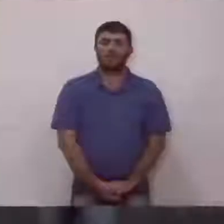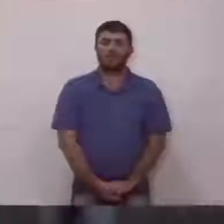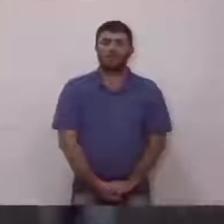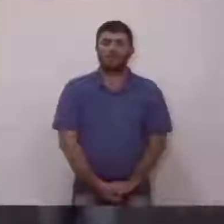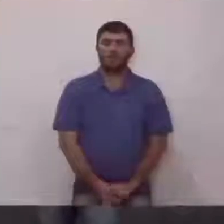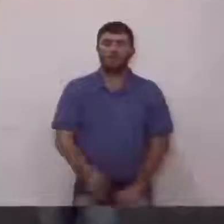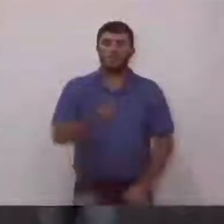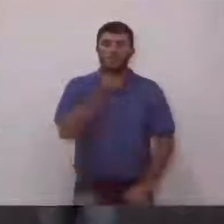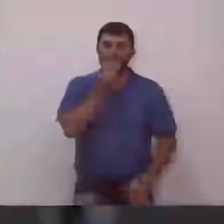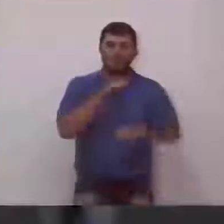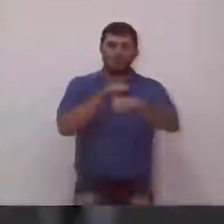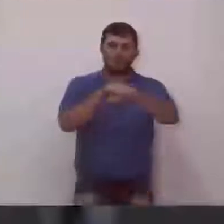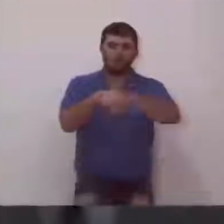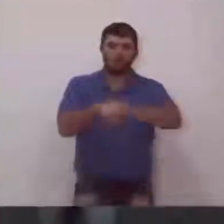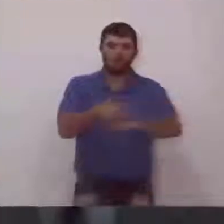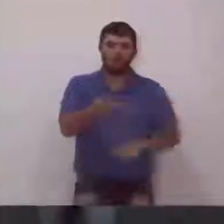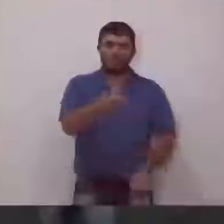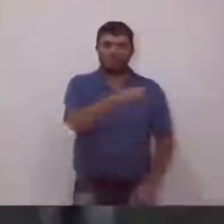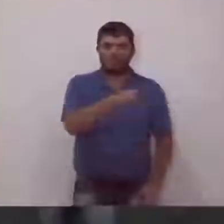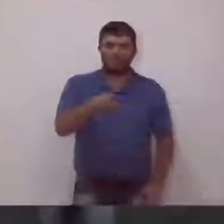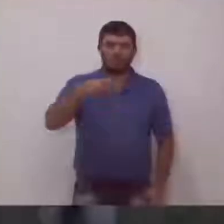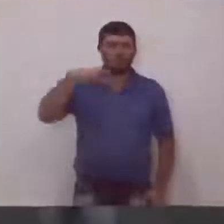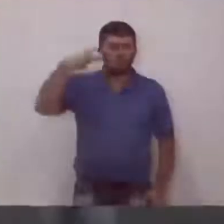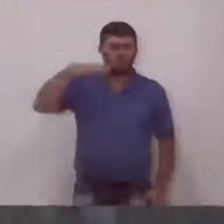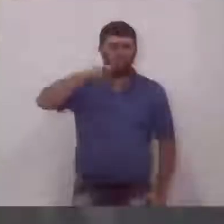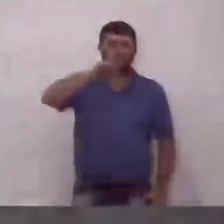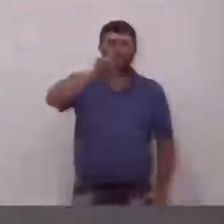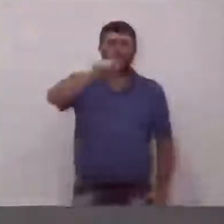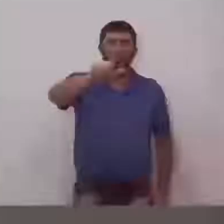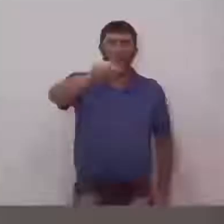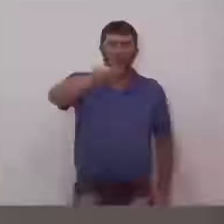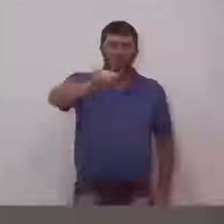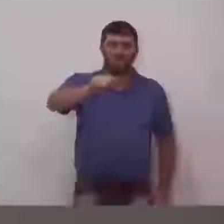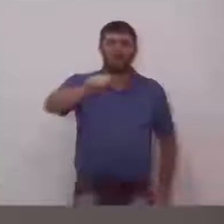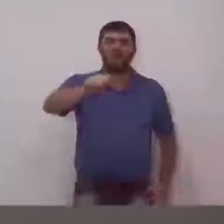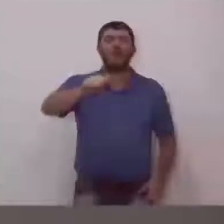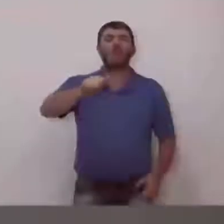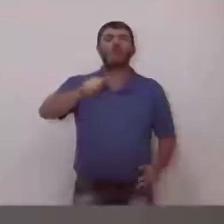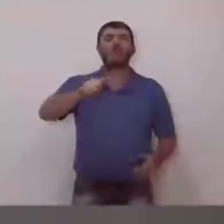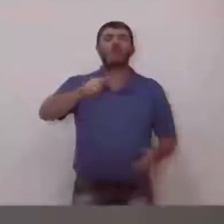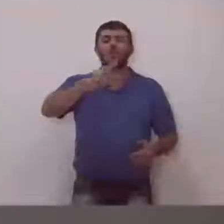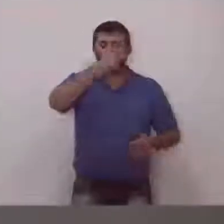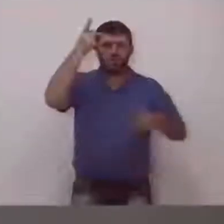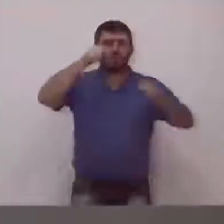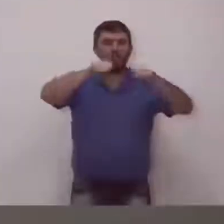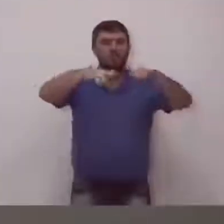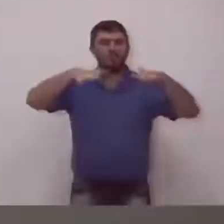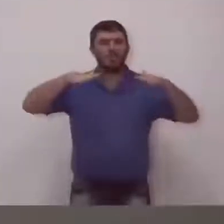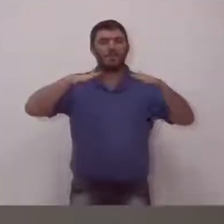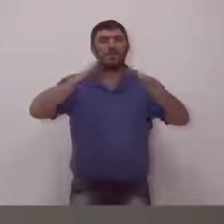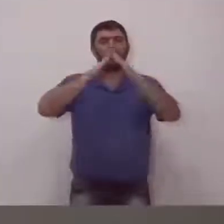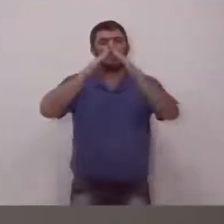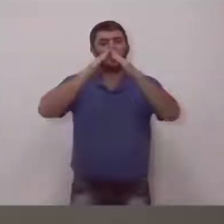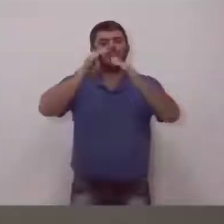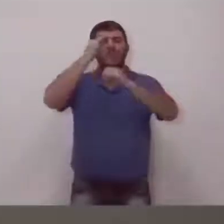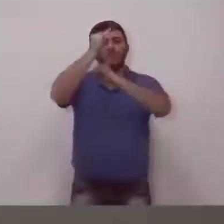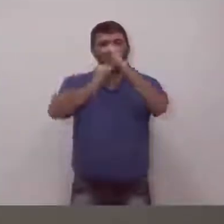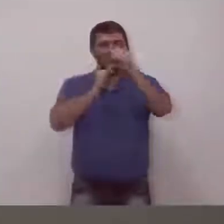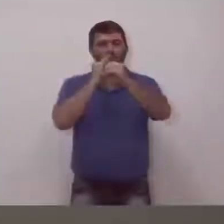Boa noite, presidente, vereadora Flávia, demais vereadores, plateia, internautas, guarda municipal, muito boa noite.